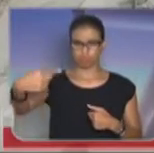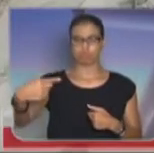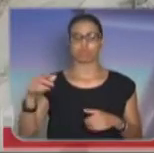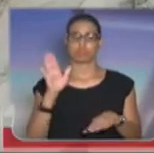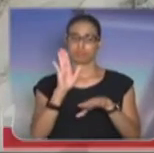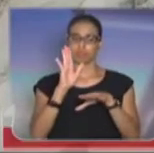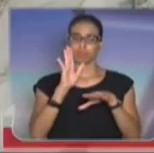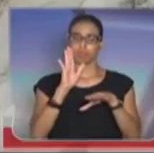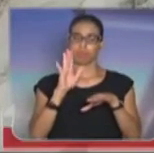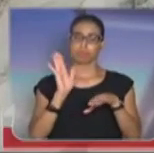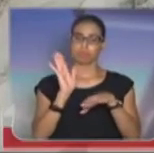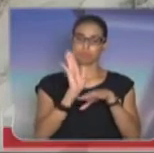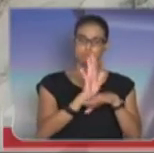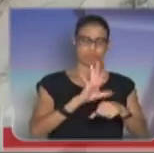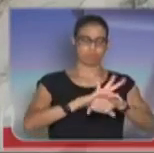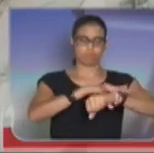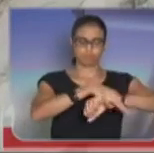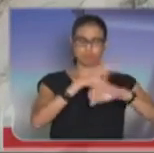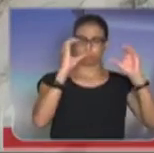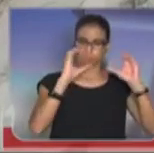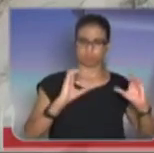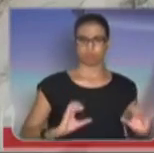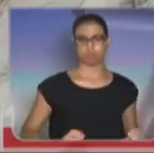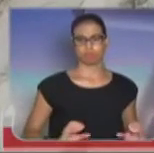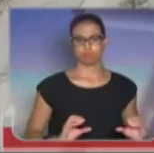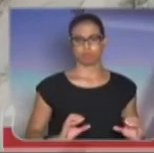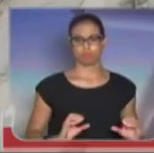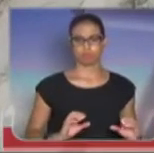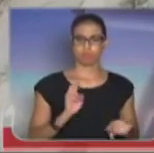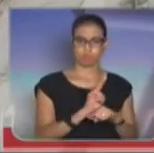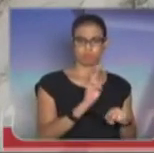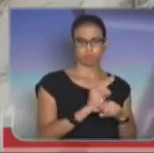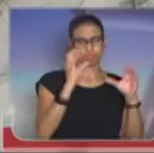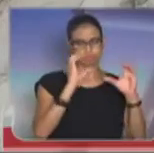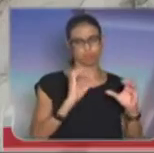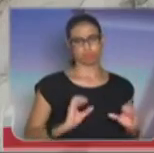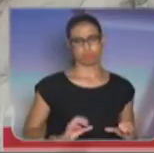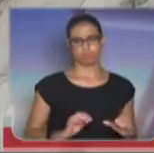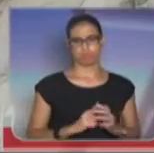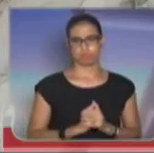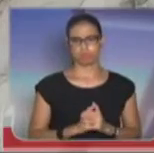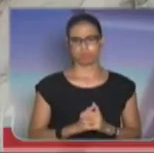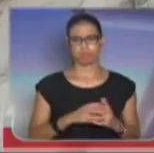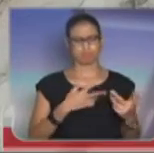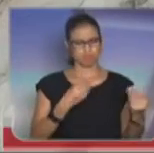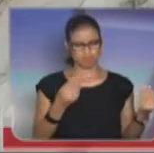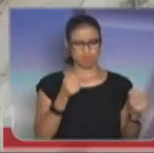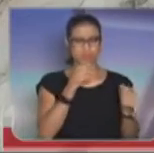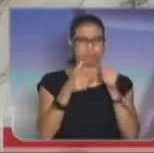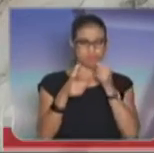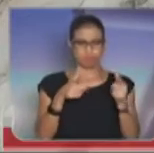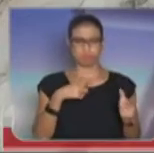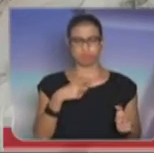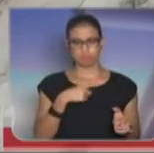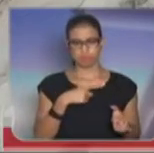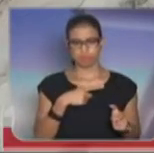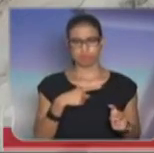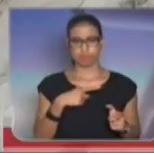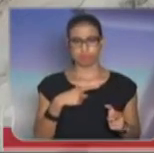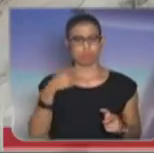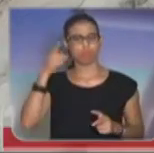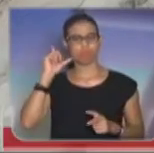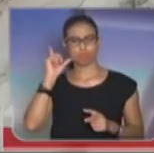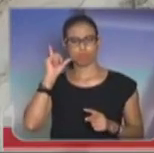segurança do cidadão, que fazem com que o Estado de São Paulo, apesar de todas as críticas, porque ontem aqui eu passei uma